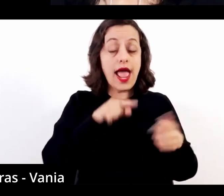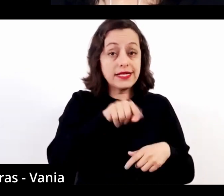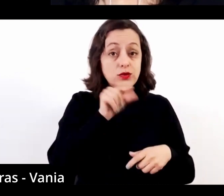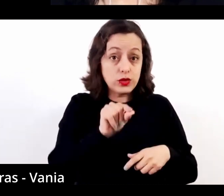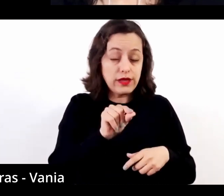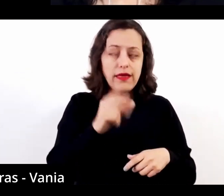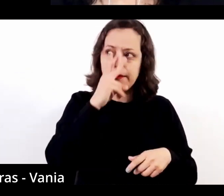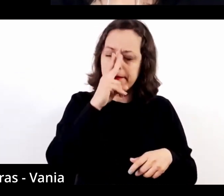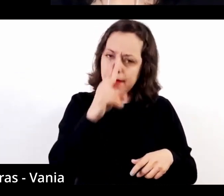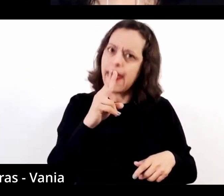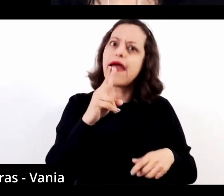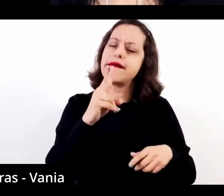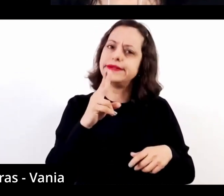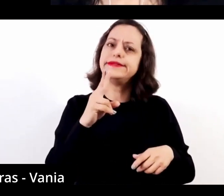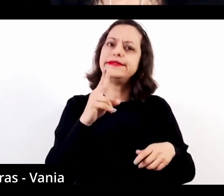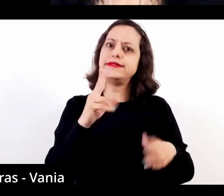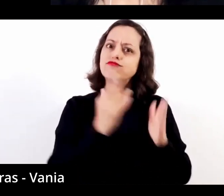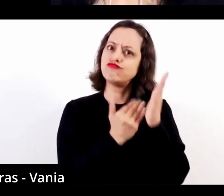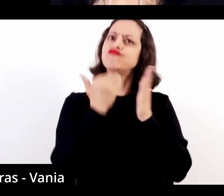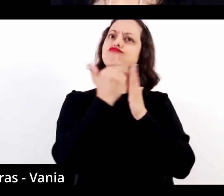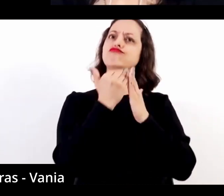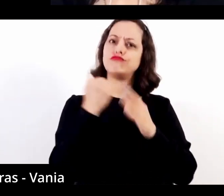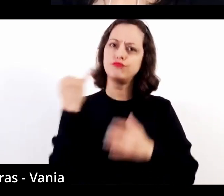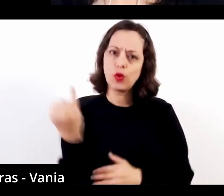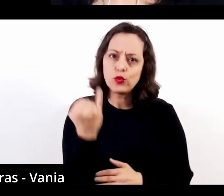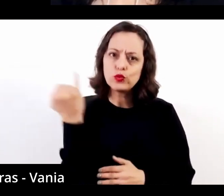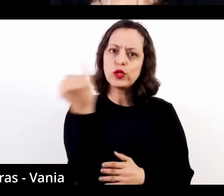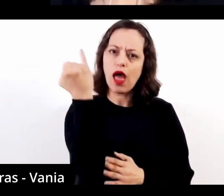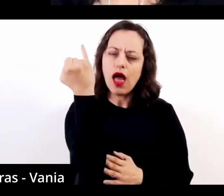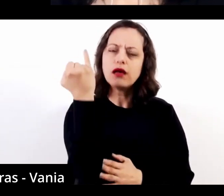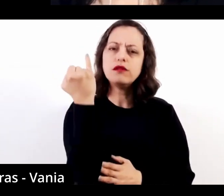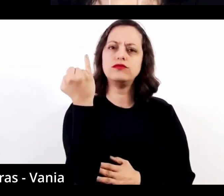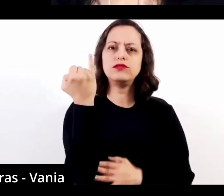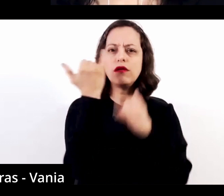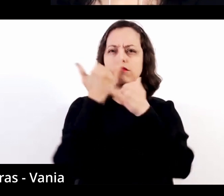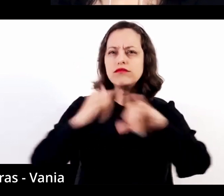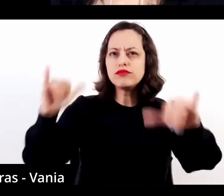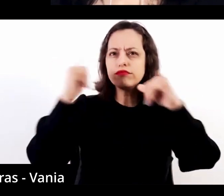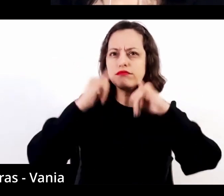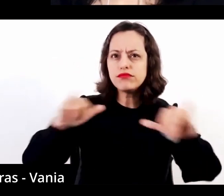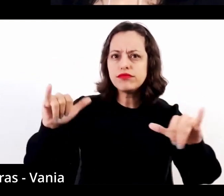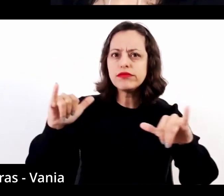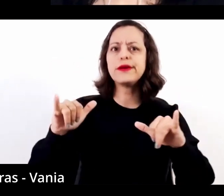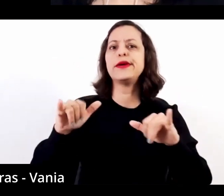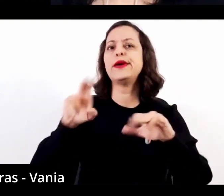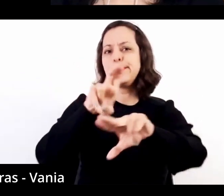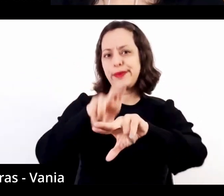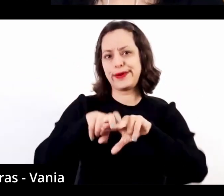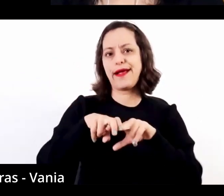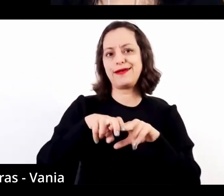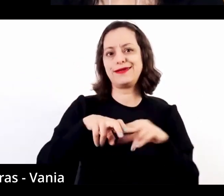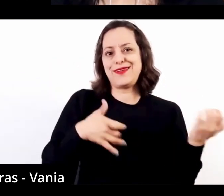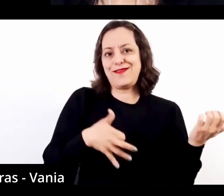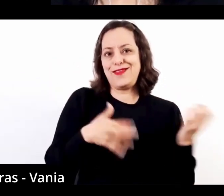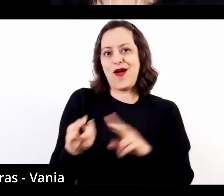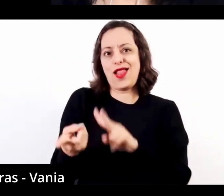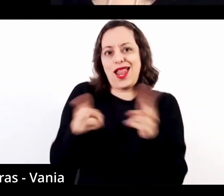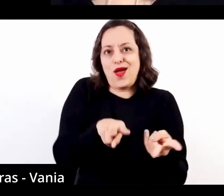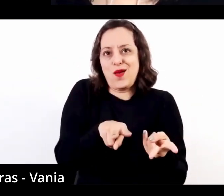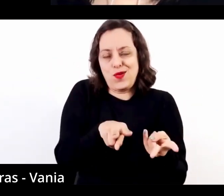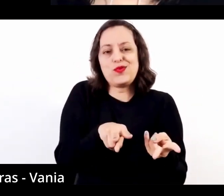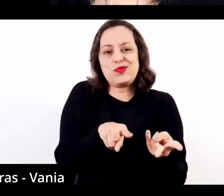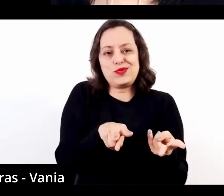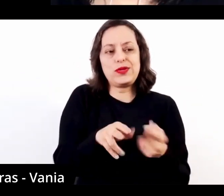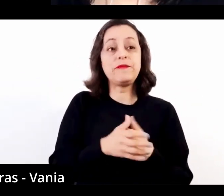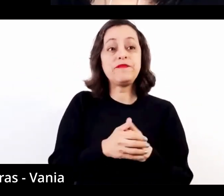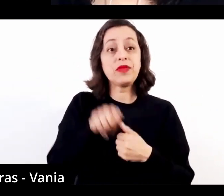grande importância e até mesmo, acho que, maior repercussão a partir das transcrições para violão. E aí você